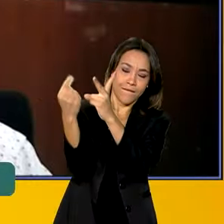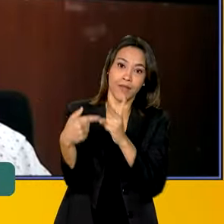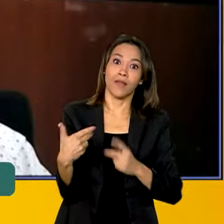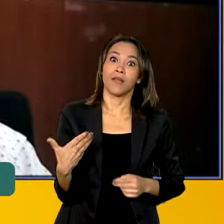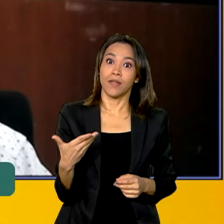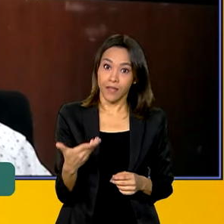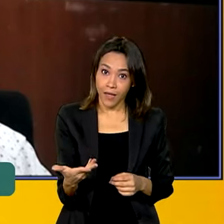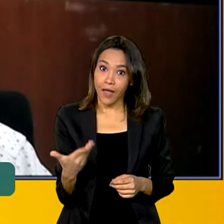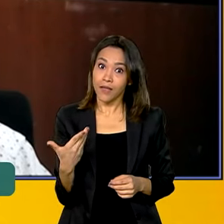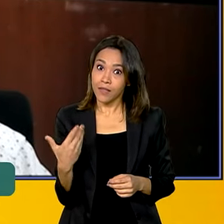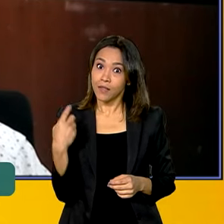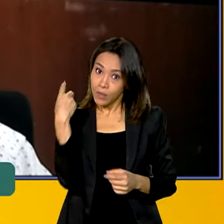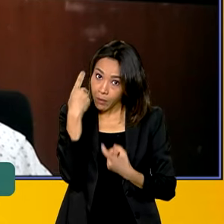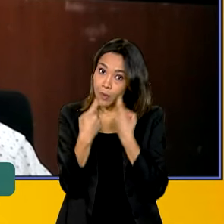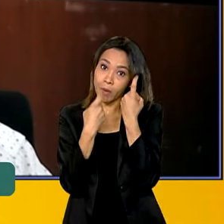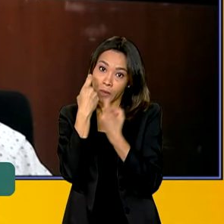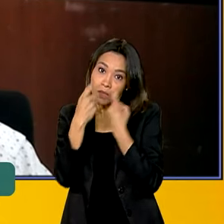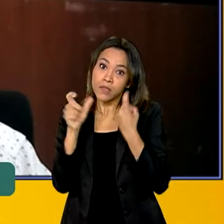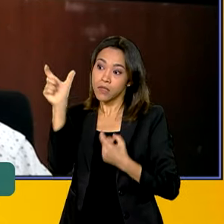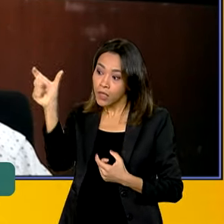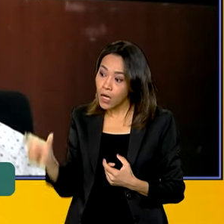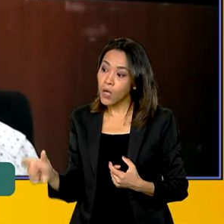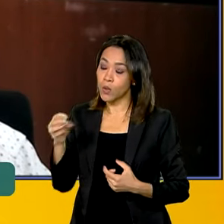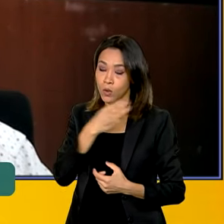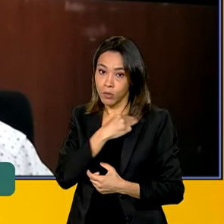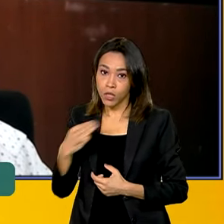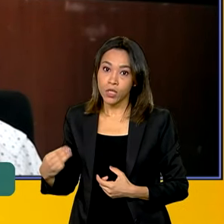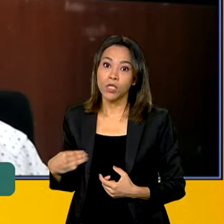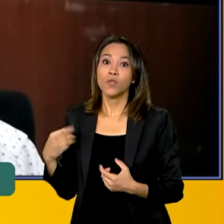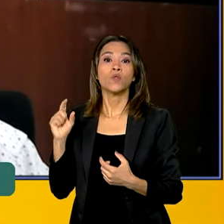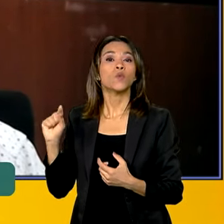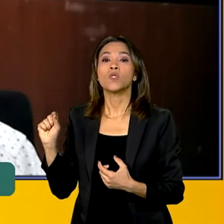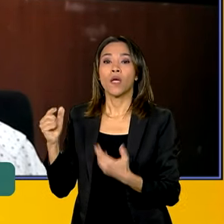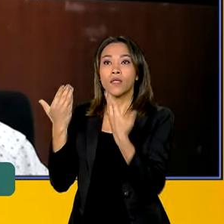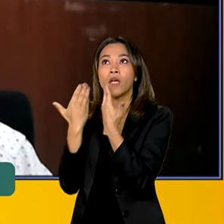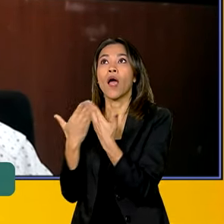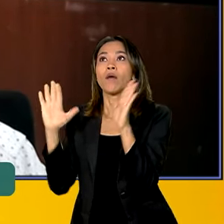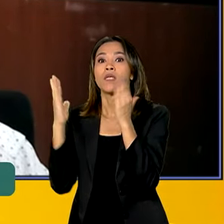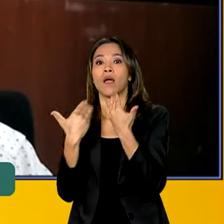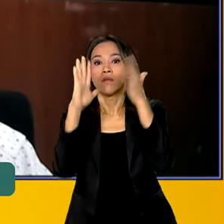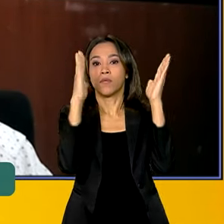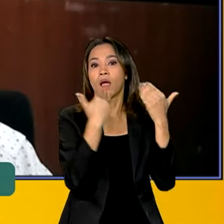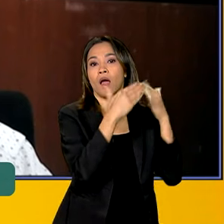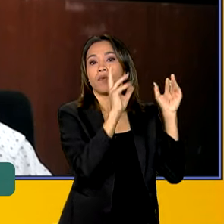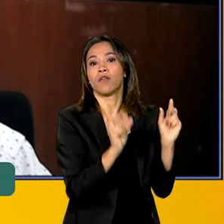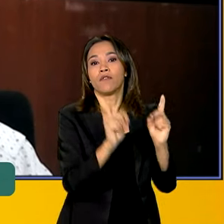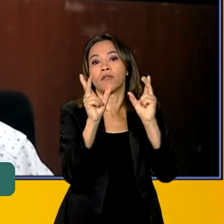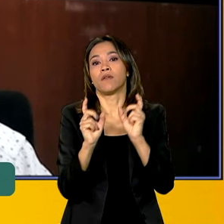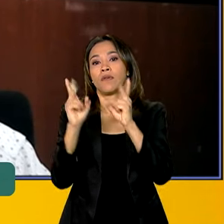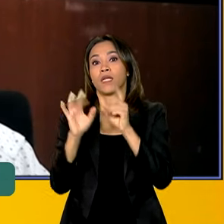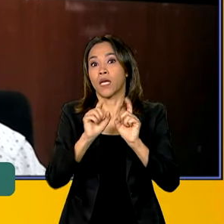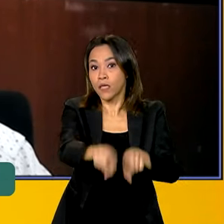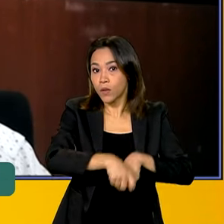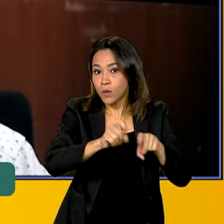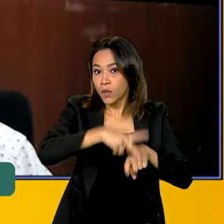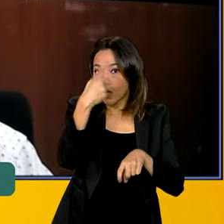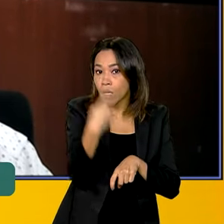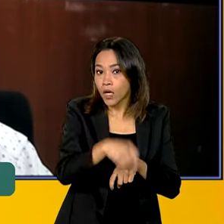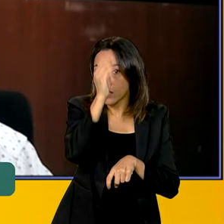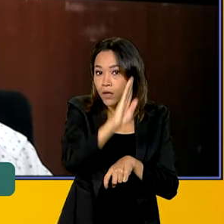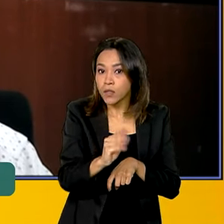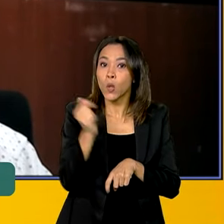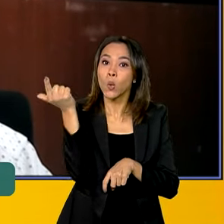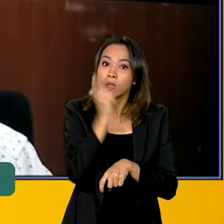com a preocupação do ministro Favro em abrir mercados para que a economia agrícola nossa possa crescer aqui dentro